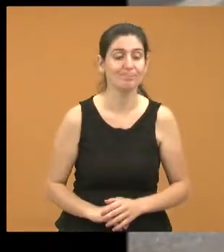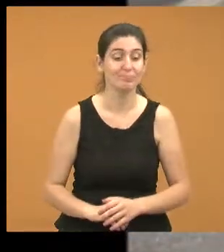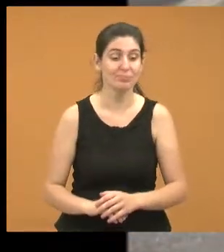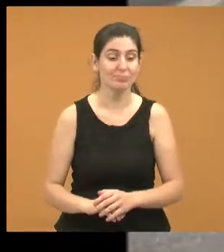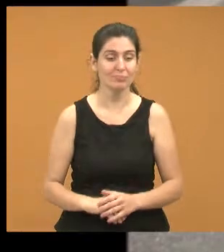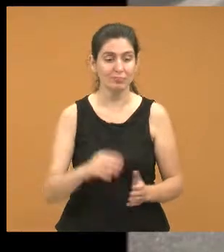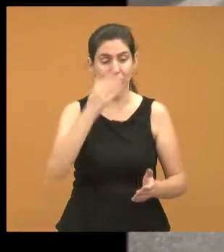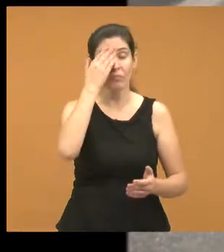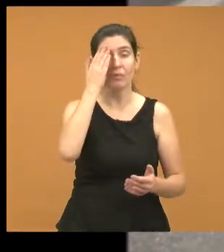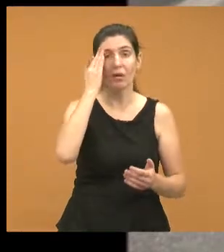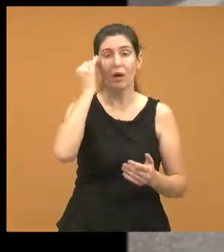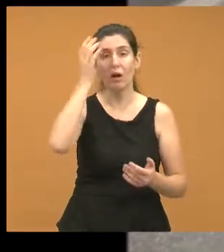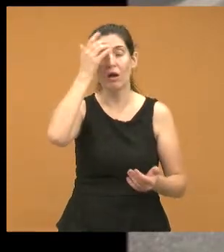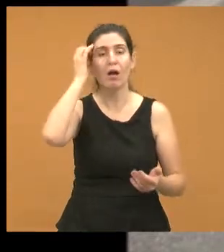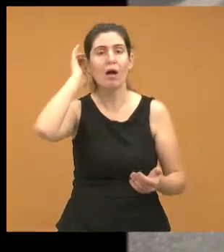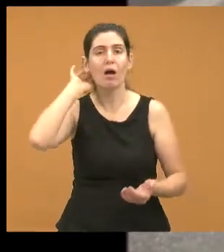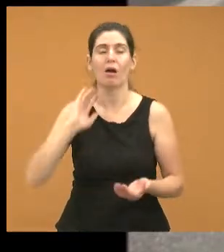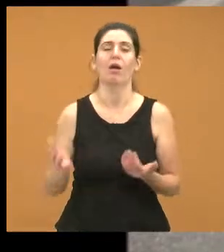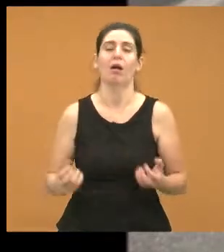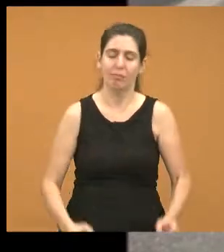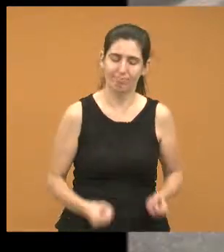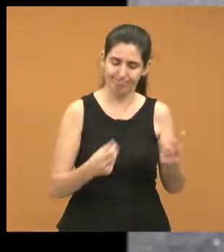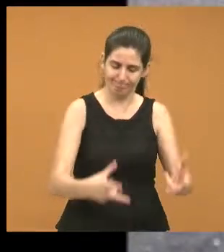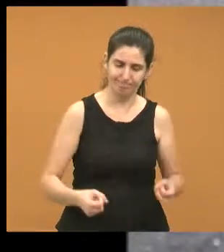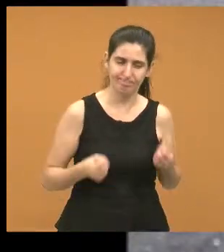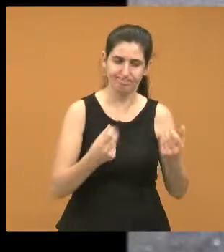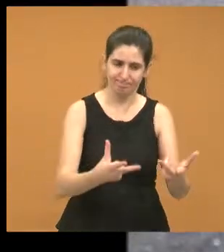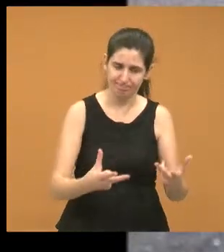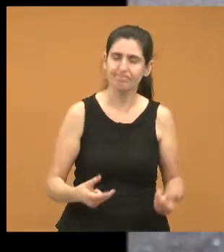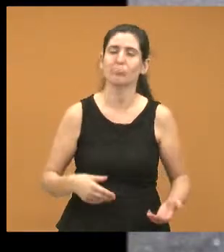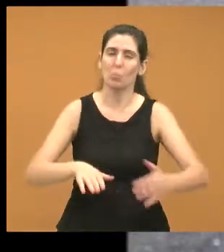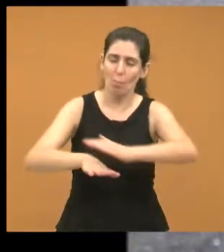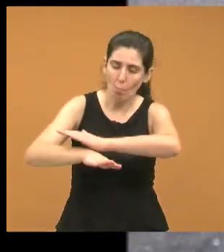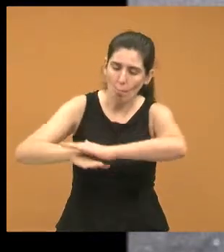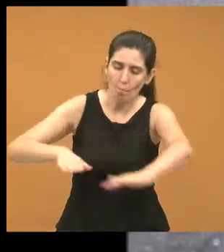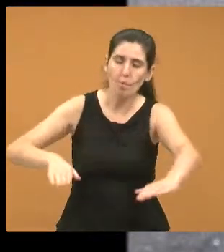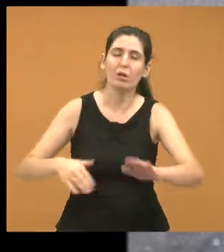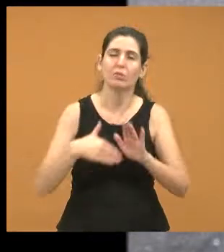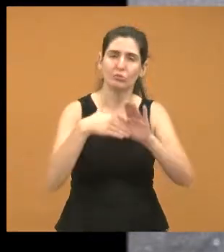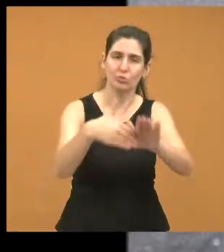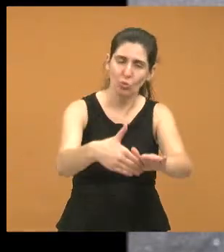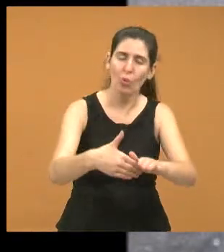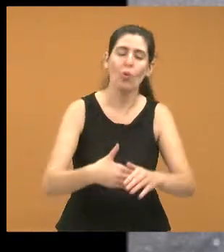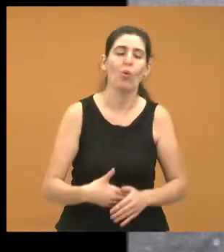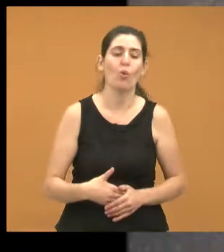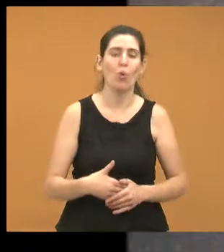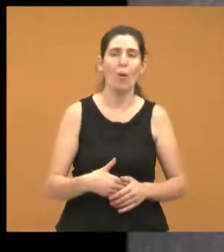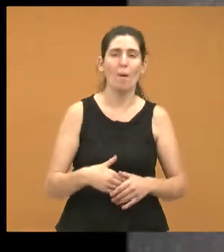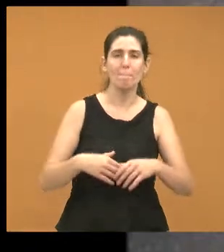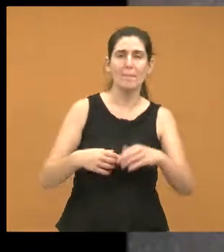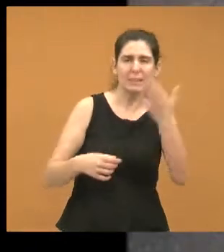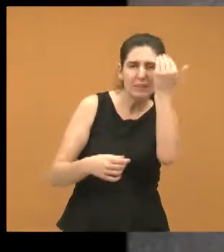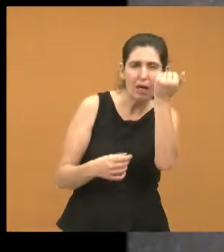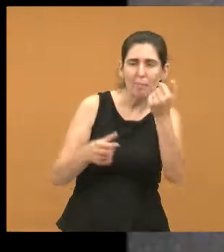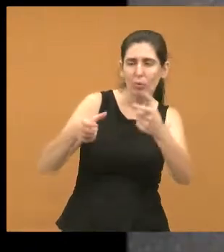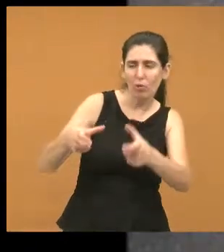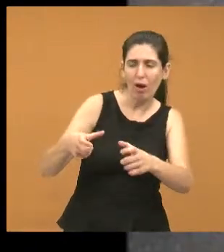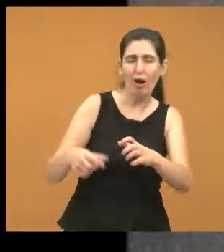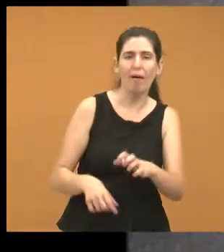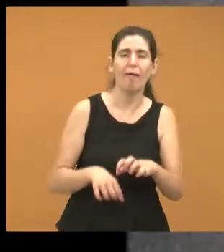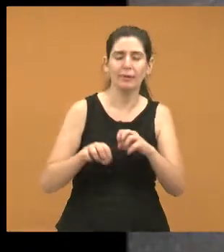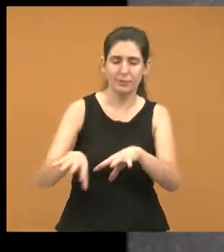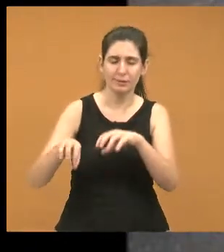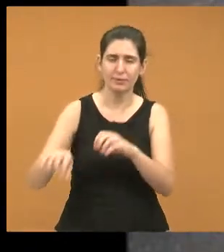não pode negar isso de jeito nenhum, aquele investimento que foi para lá de parte do asfalto, Educa Mais, que valorizou bastante os